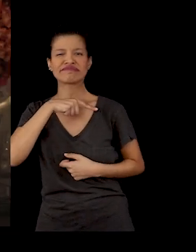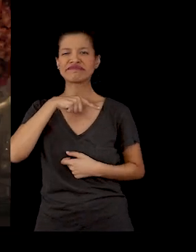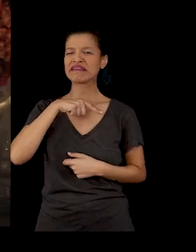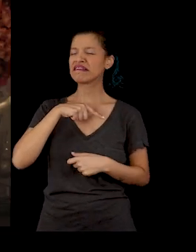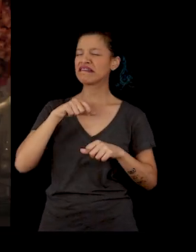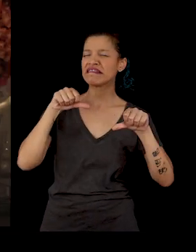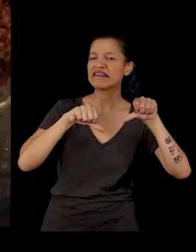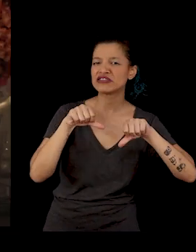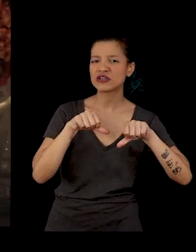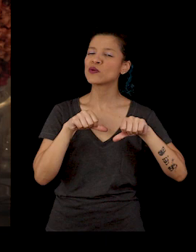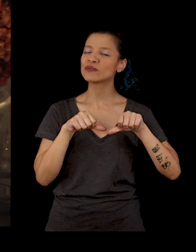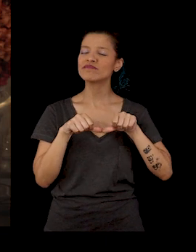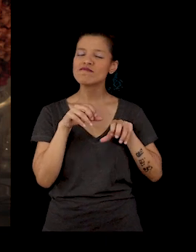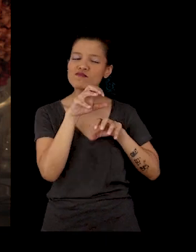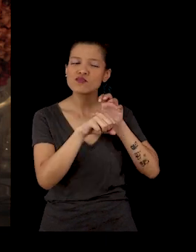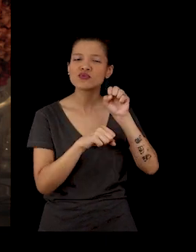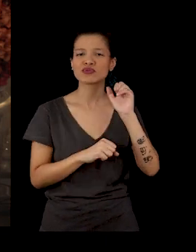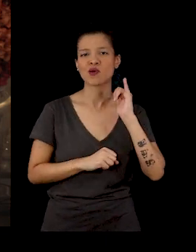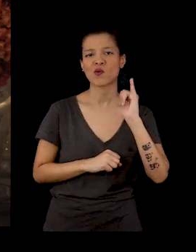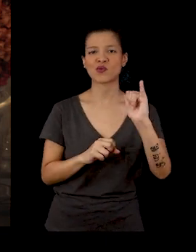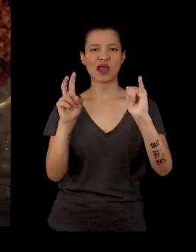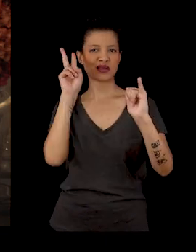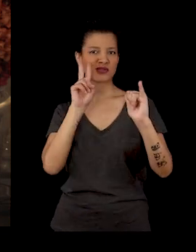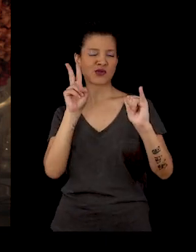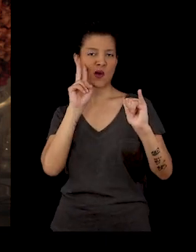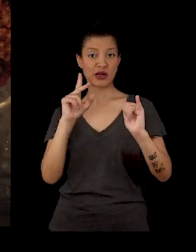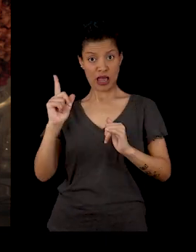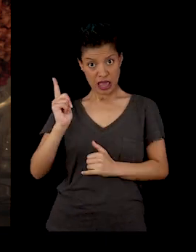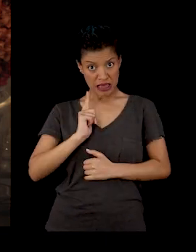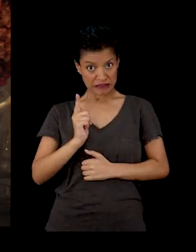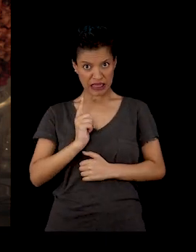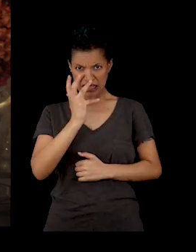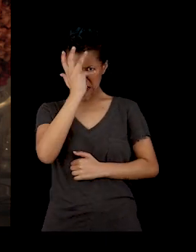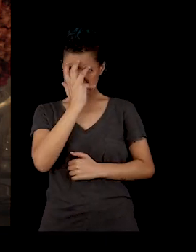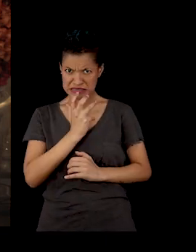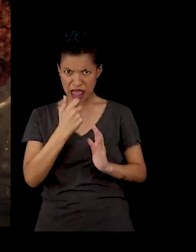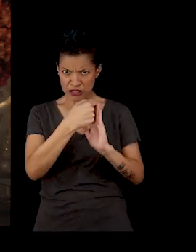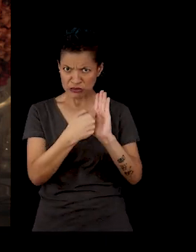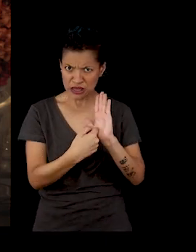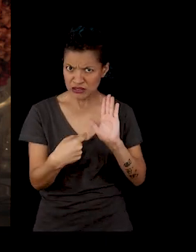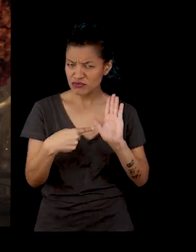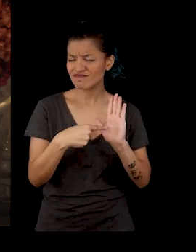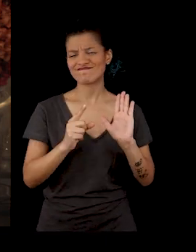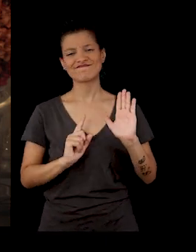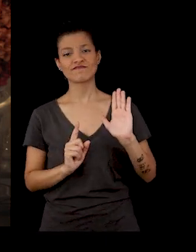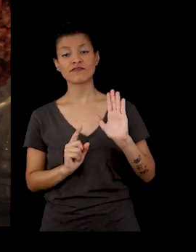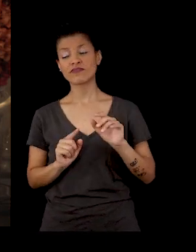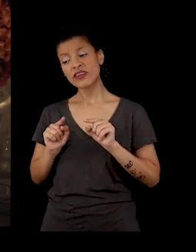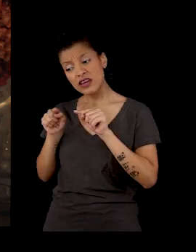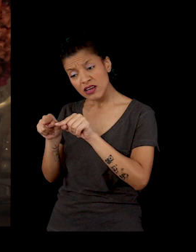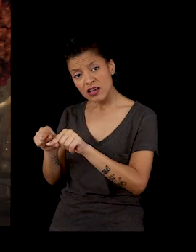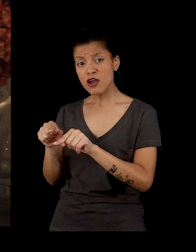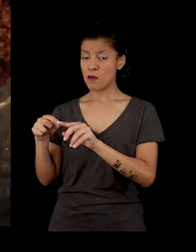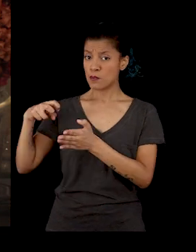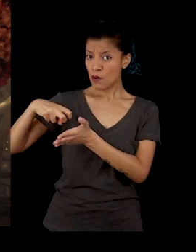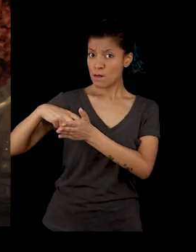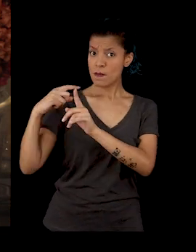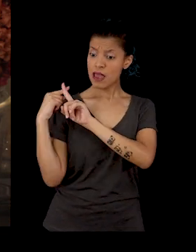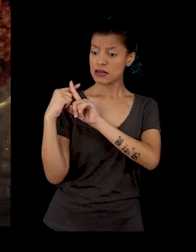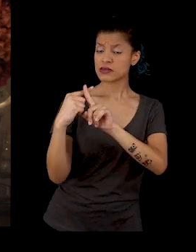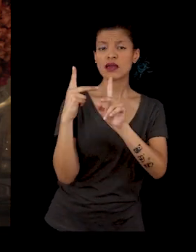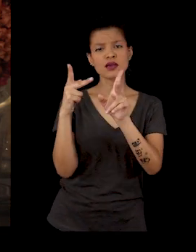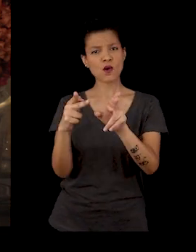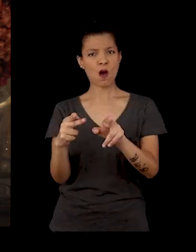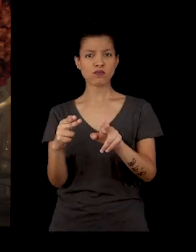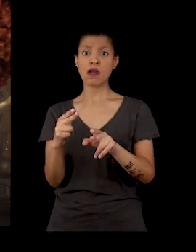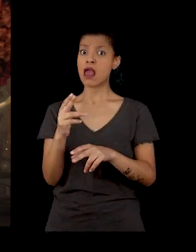ser contada. Se você... Ele não imprime uma marca de profunda seriedade ao texto. E assim é o pagador de promessas.